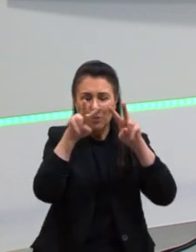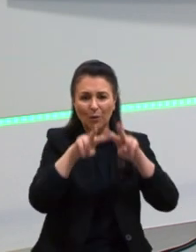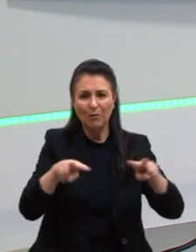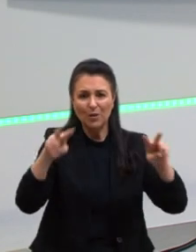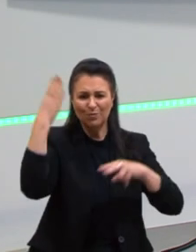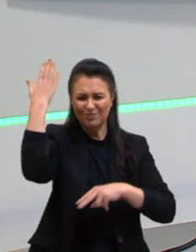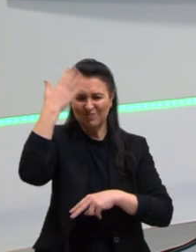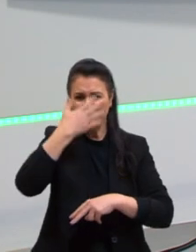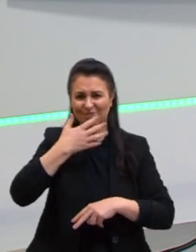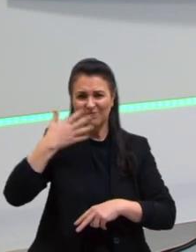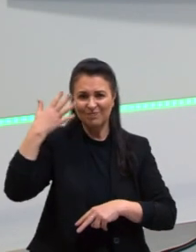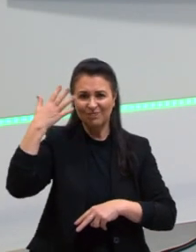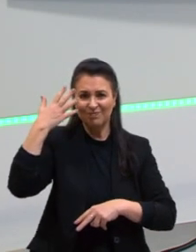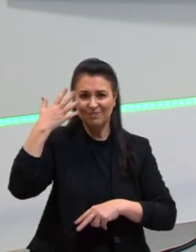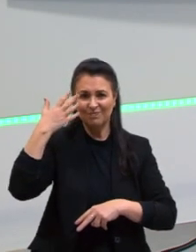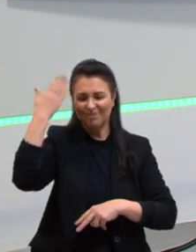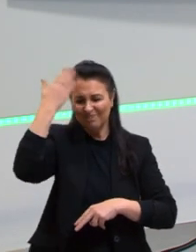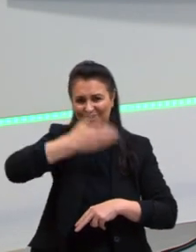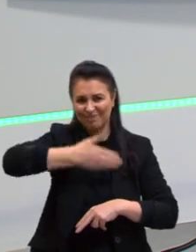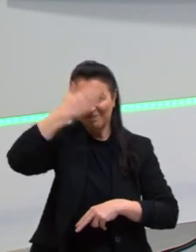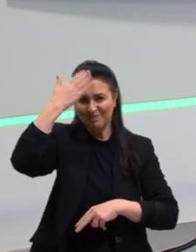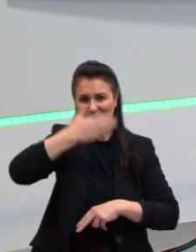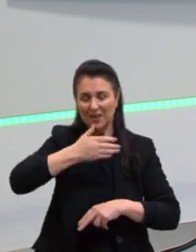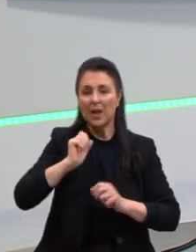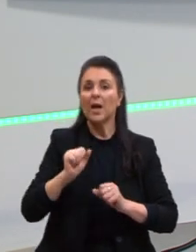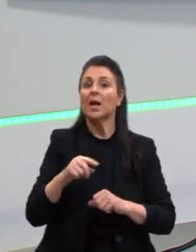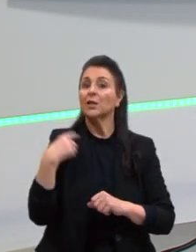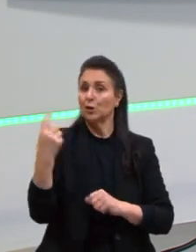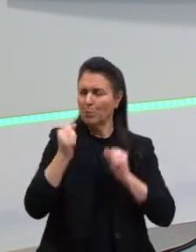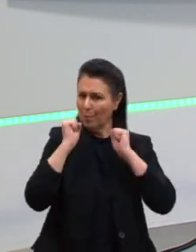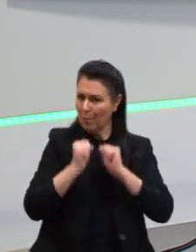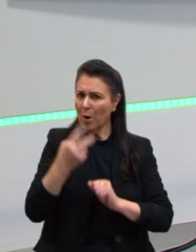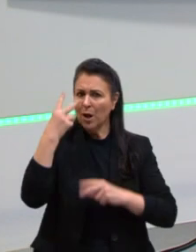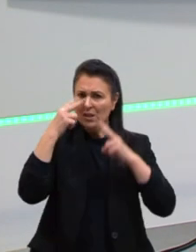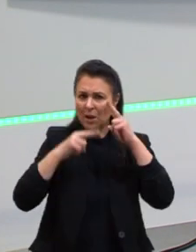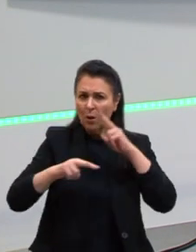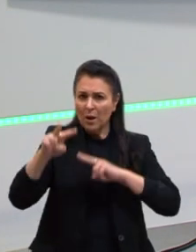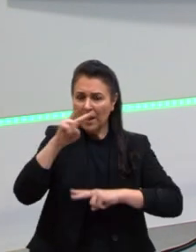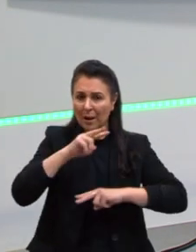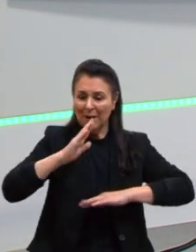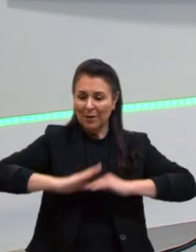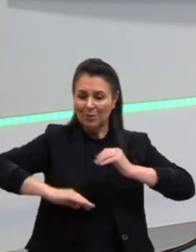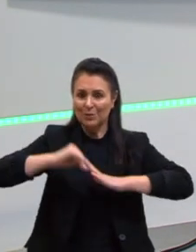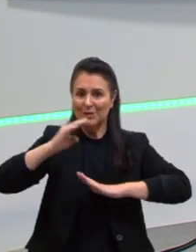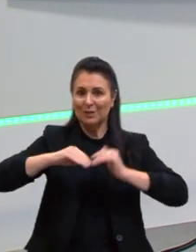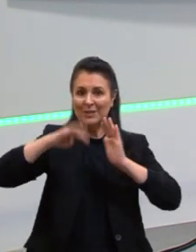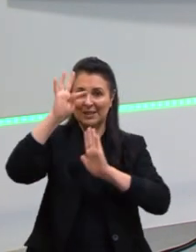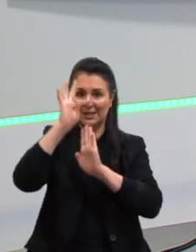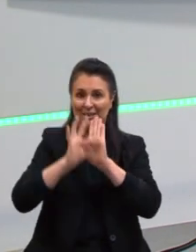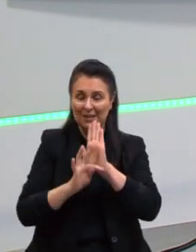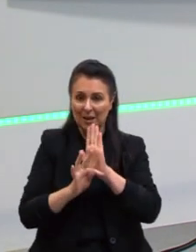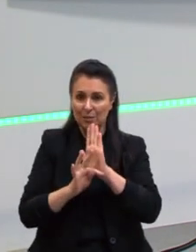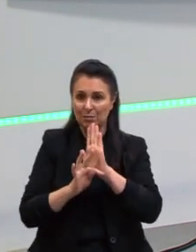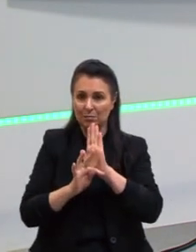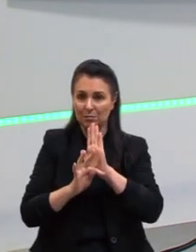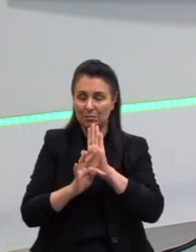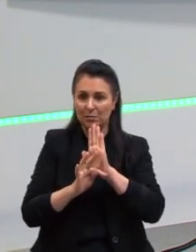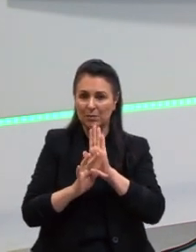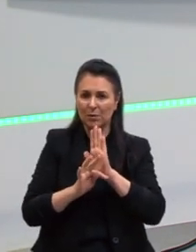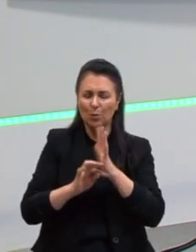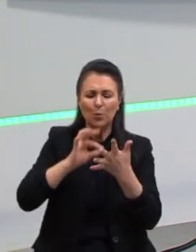Então, que a gente possa olhar para essa construção de texto com esse